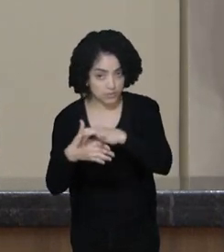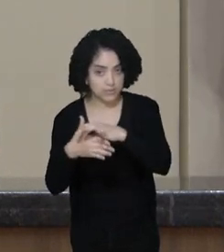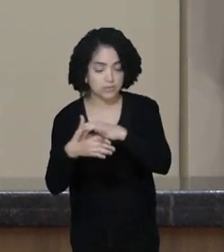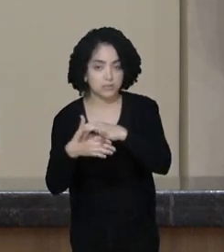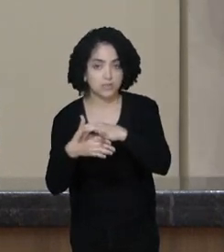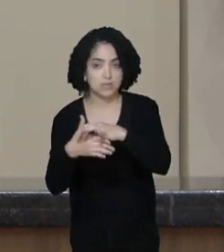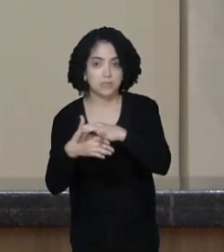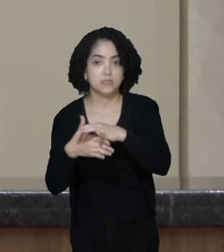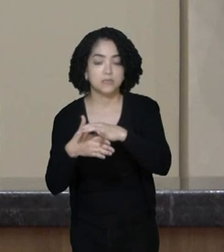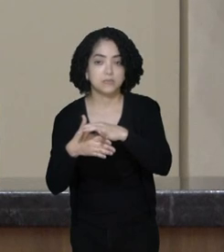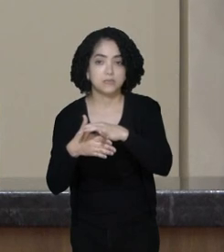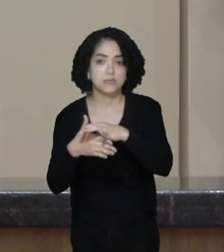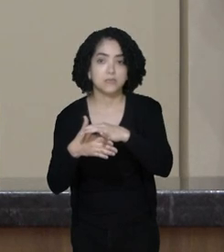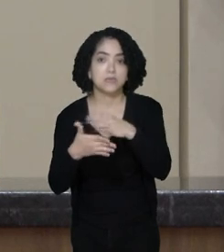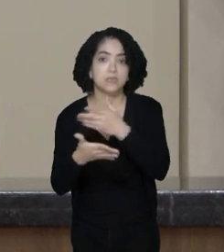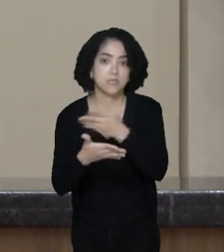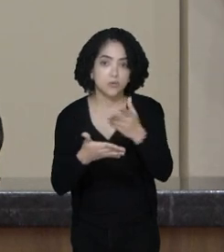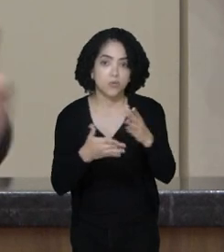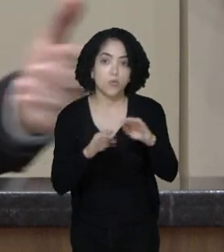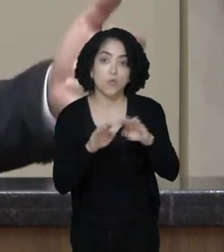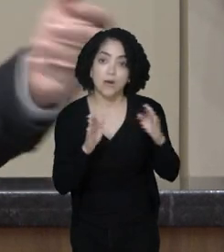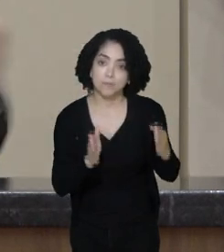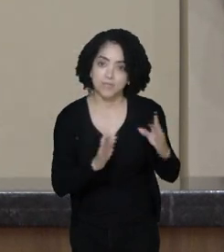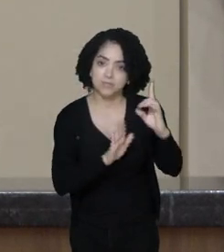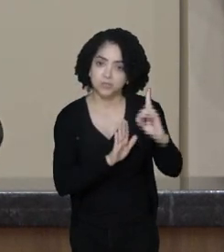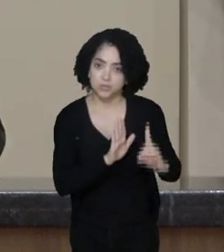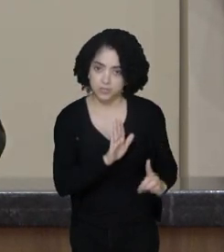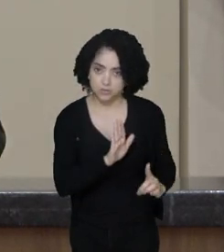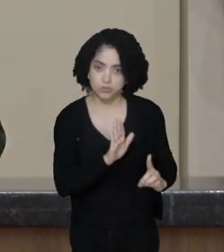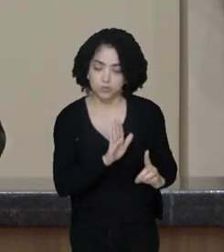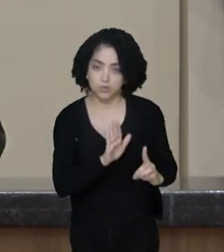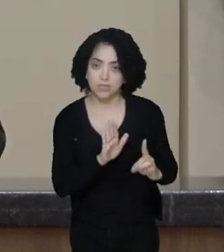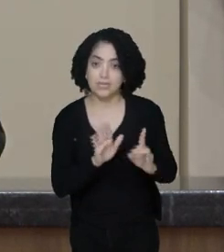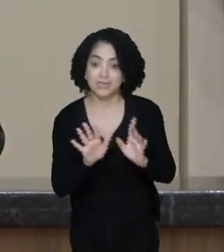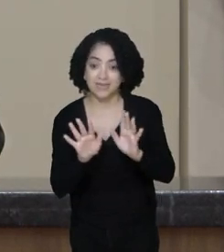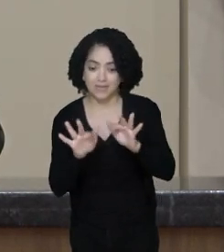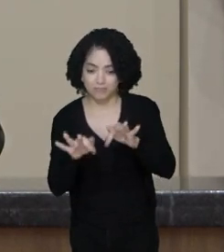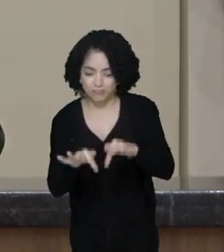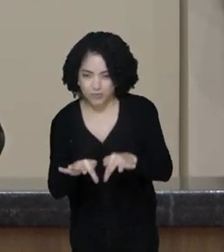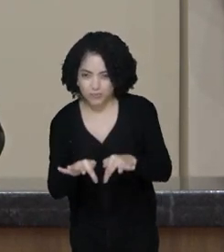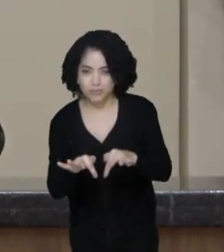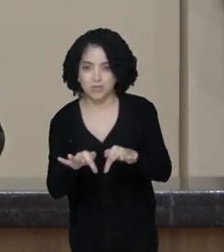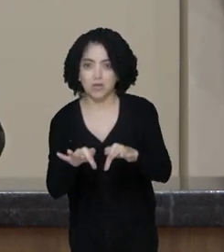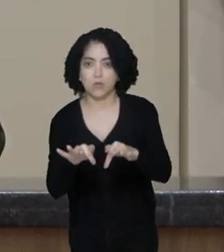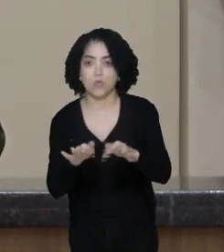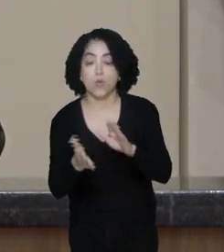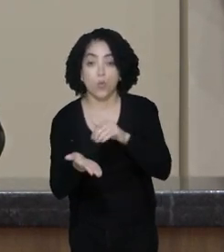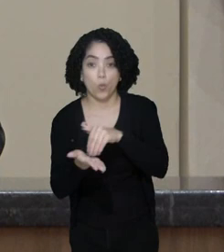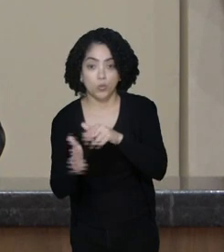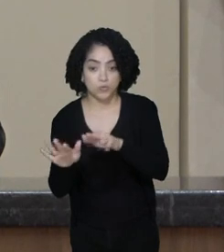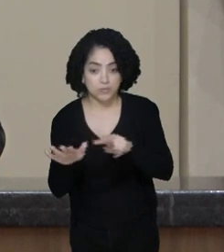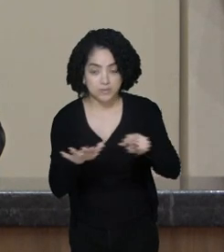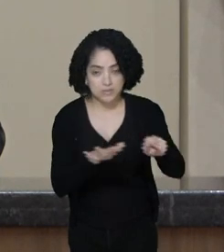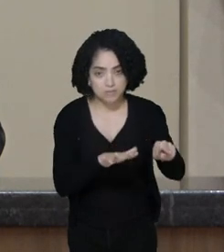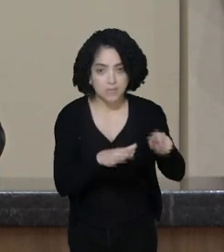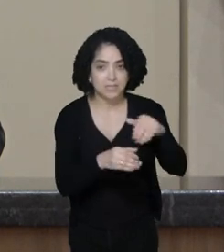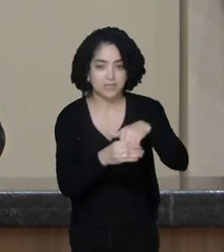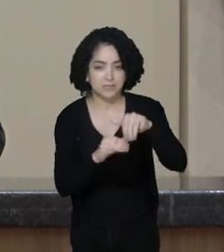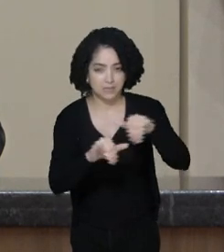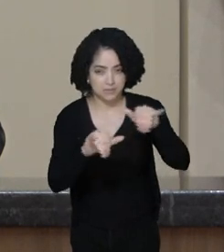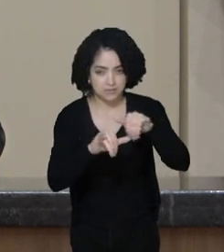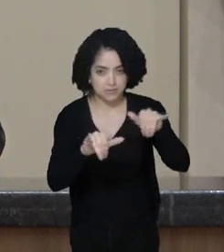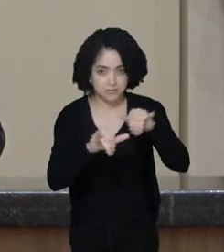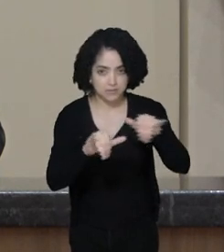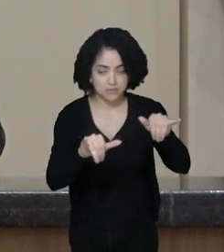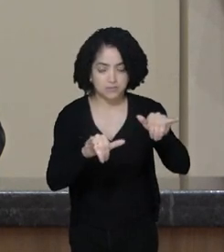a mesa diretora, já como é a última semana da eleição, muitos deputados estão nos seus roteiros